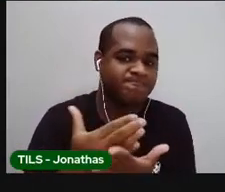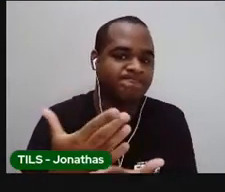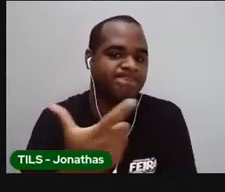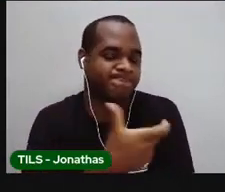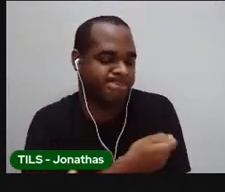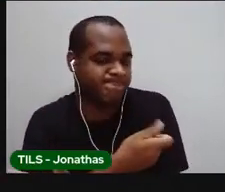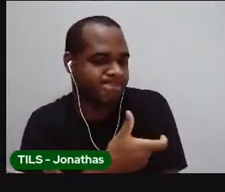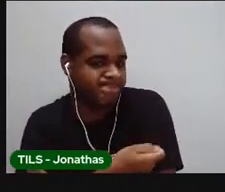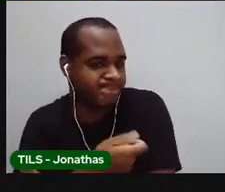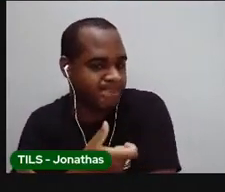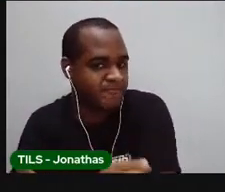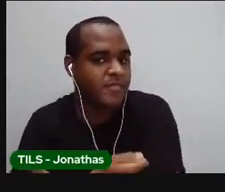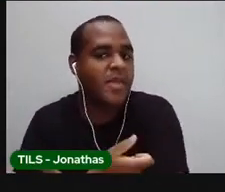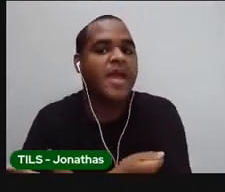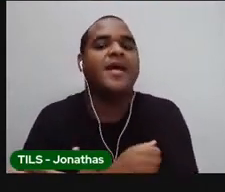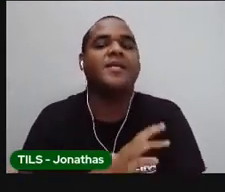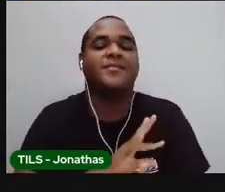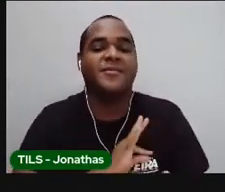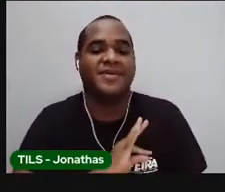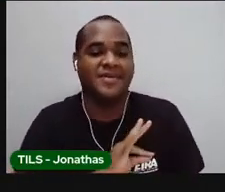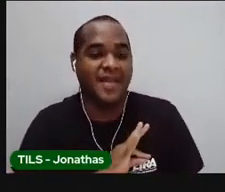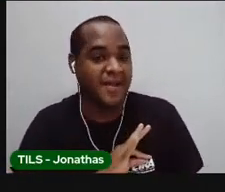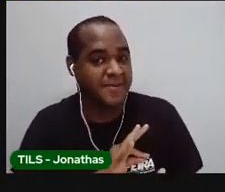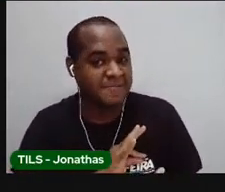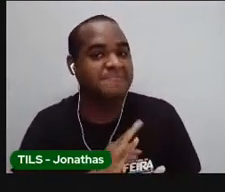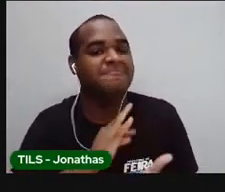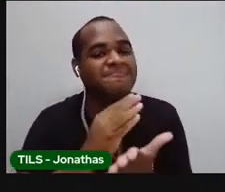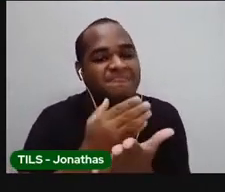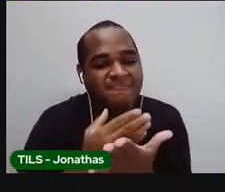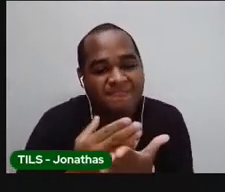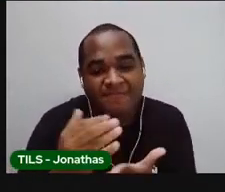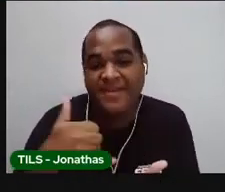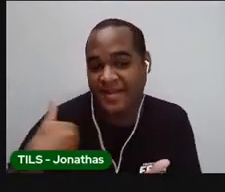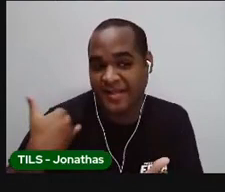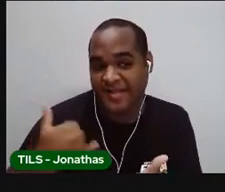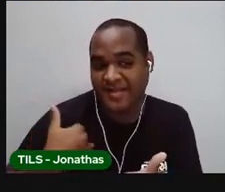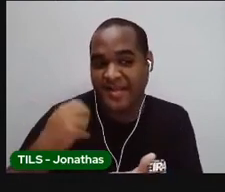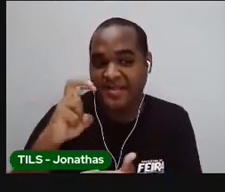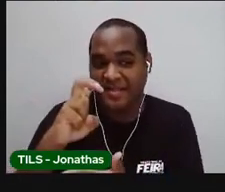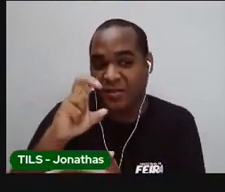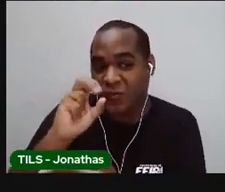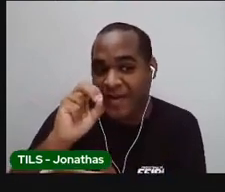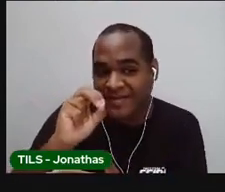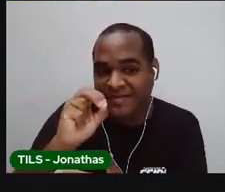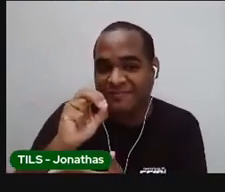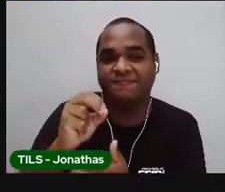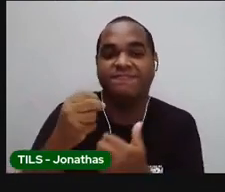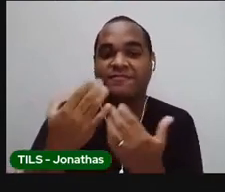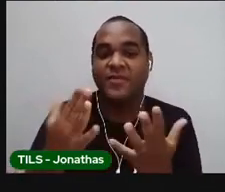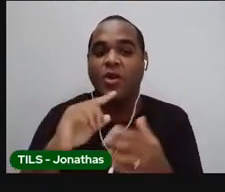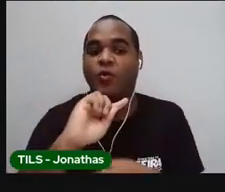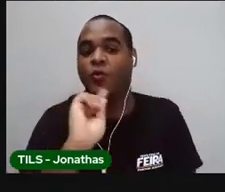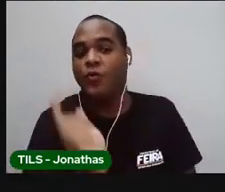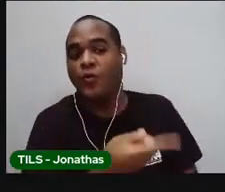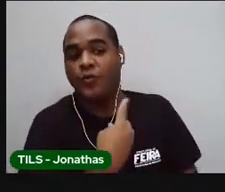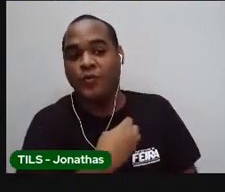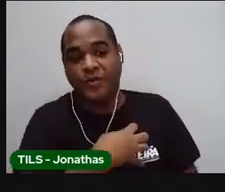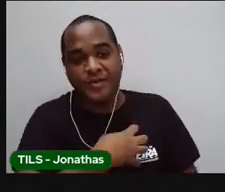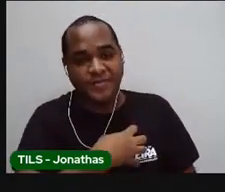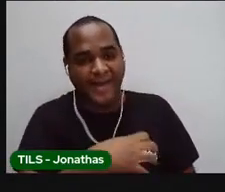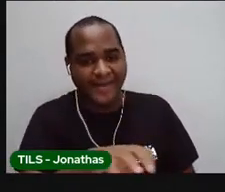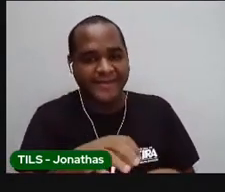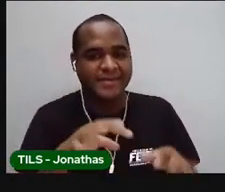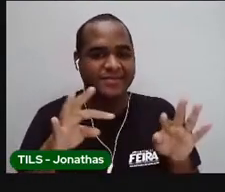começou a vacinação para os policiais a partir de 50 anos, em todo o estado da